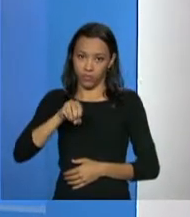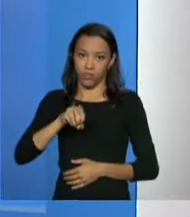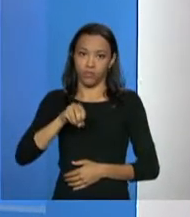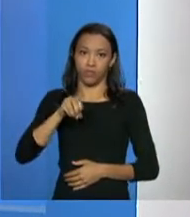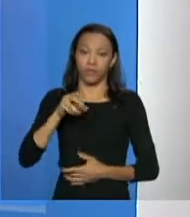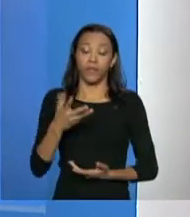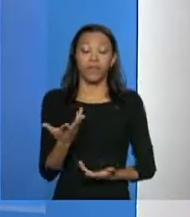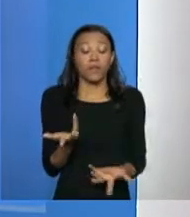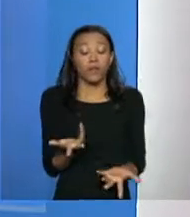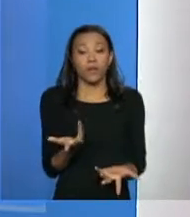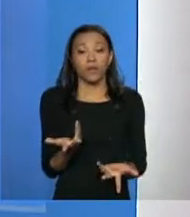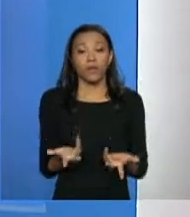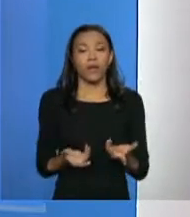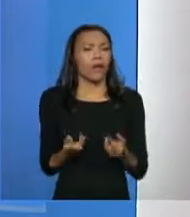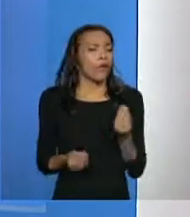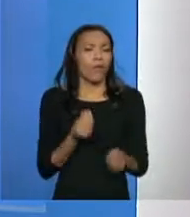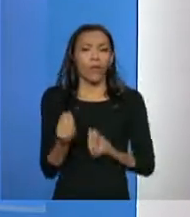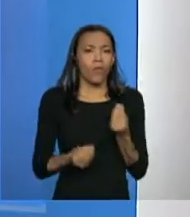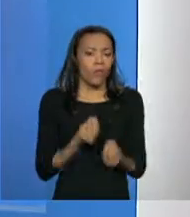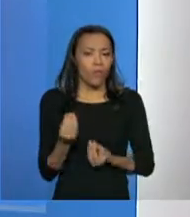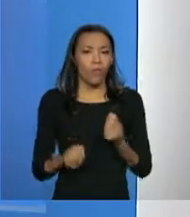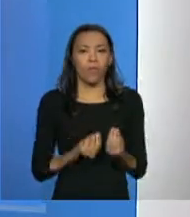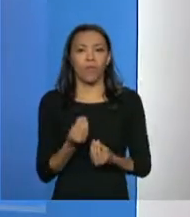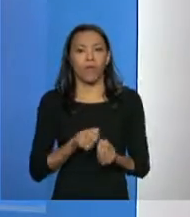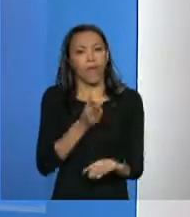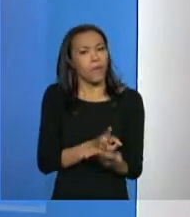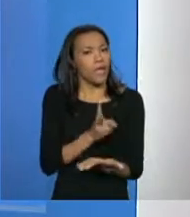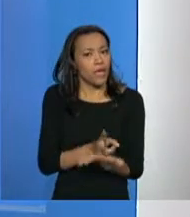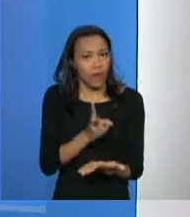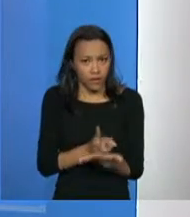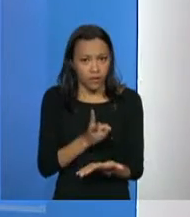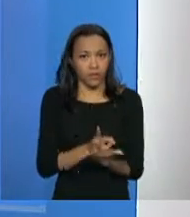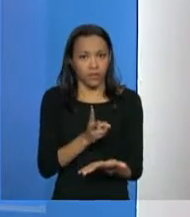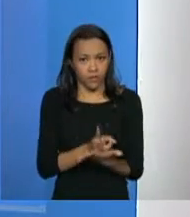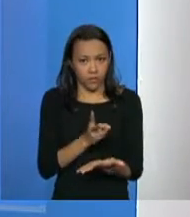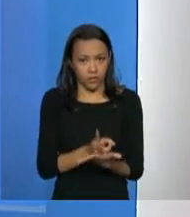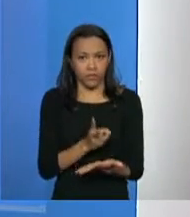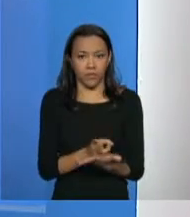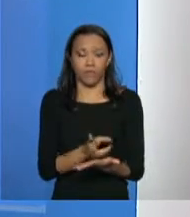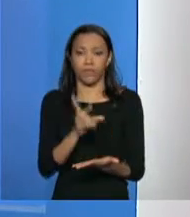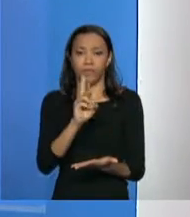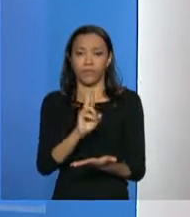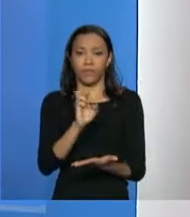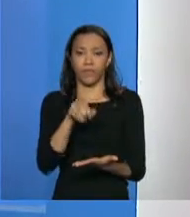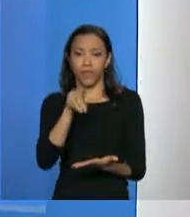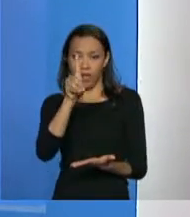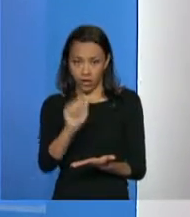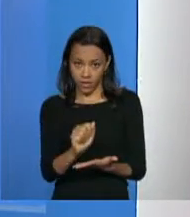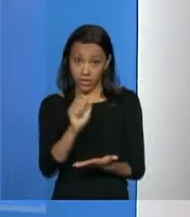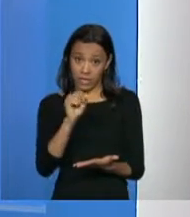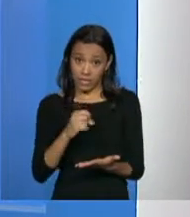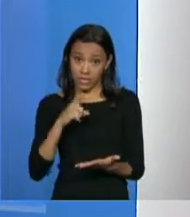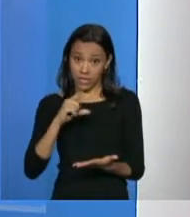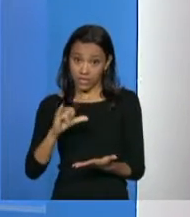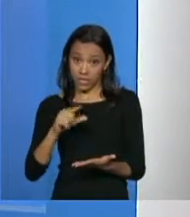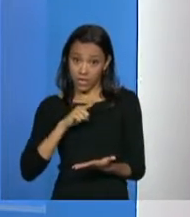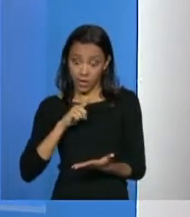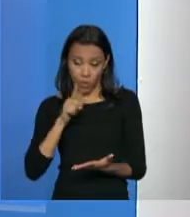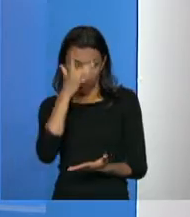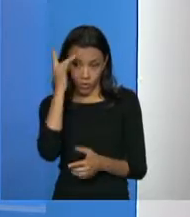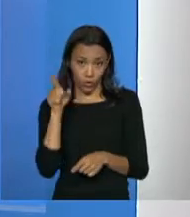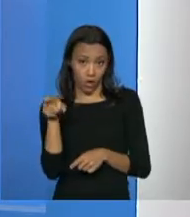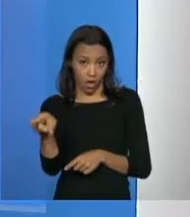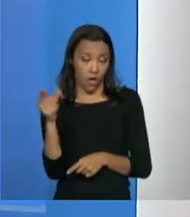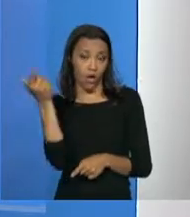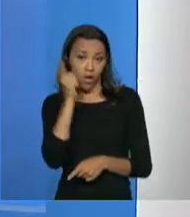tá? Então, como essa é praticamente a mesma renda, a corte de renda do Minha Casa Minha Vida, se tem alguém lá que tentou ser